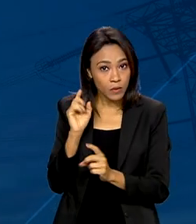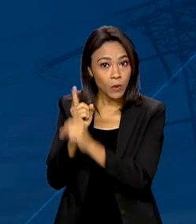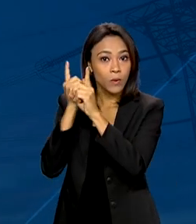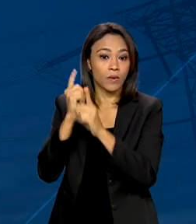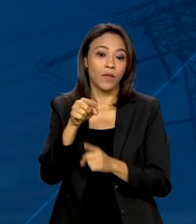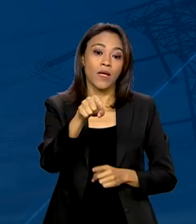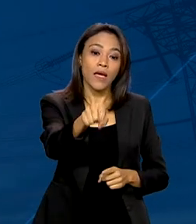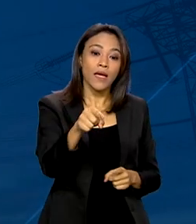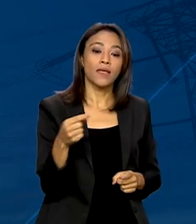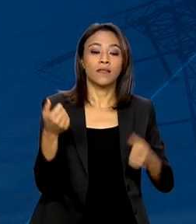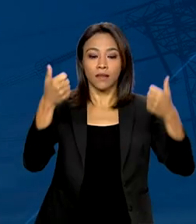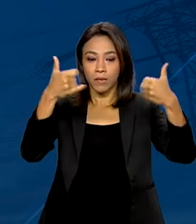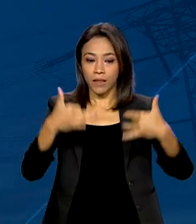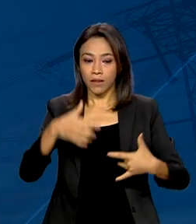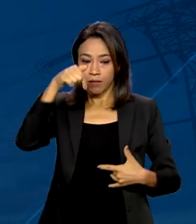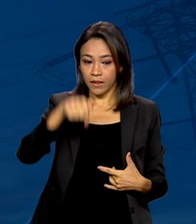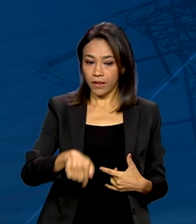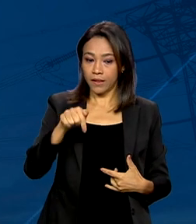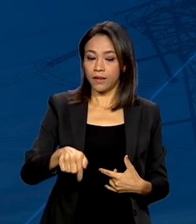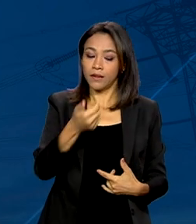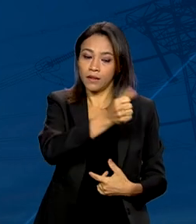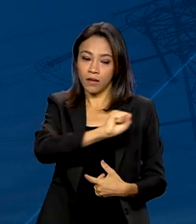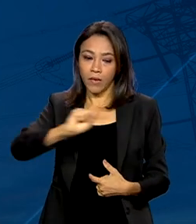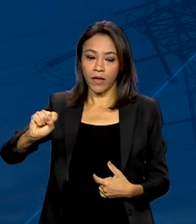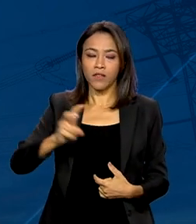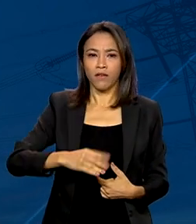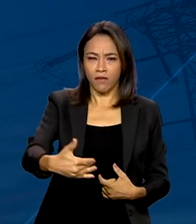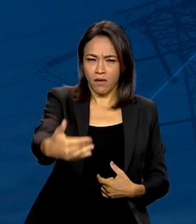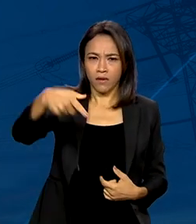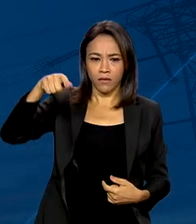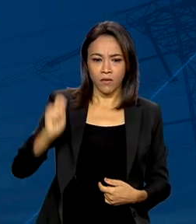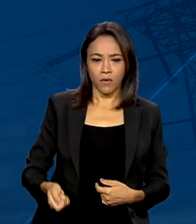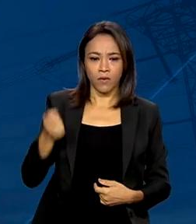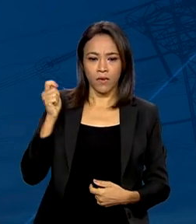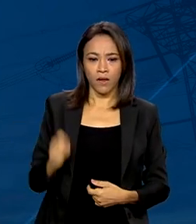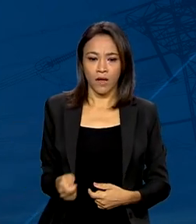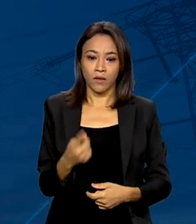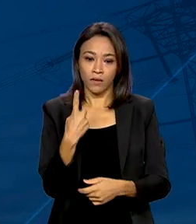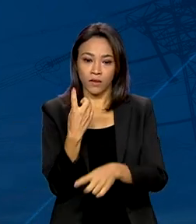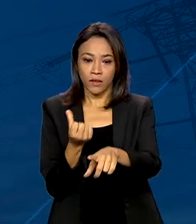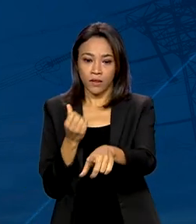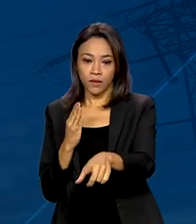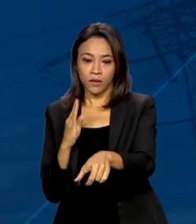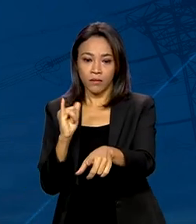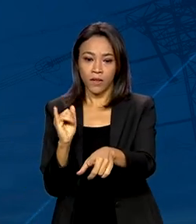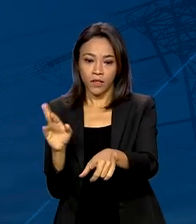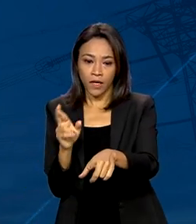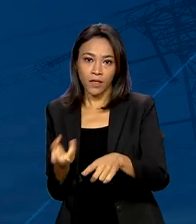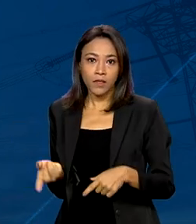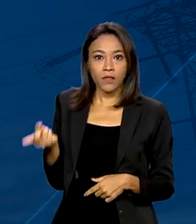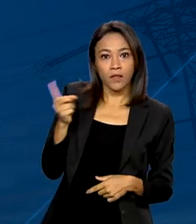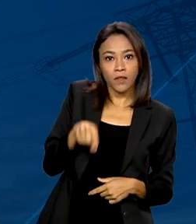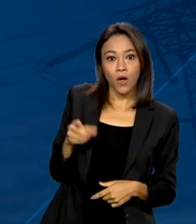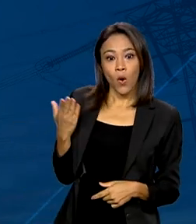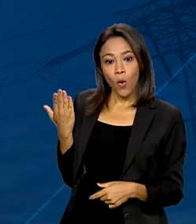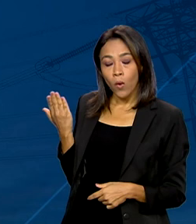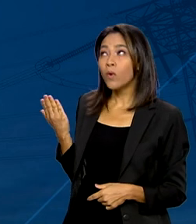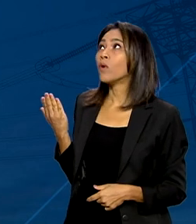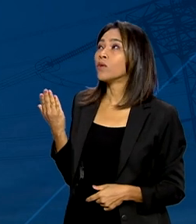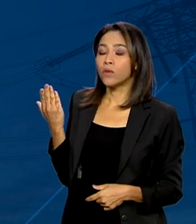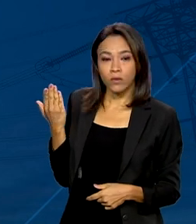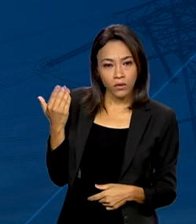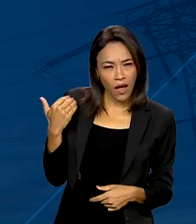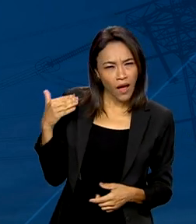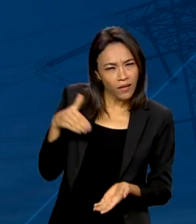Energia, já neste semestre serão leiloados 16 bilhões de reais. Outros 20 bilhões de reais